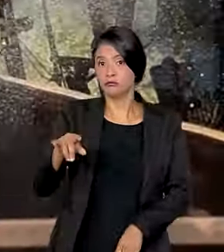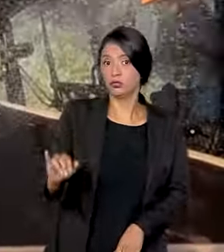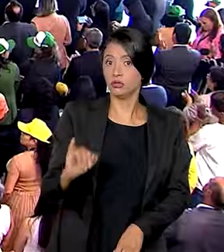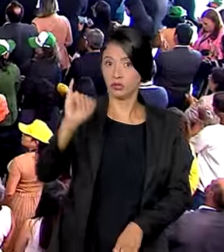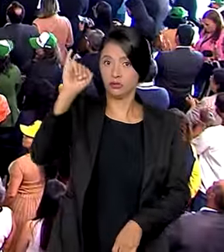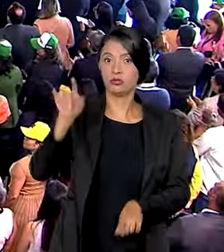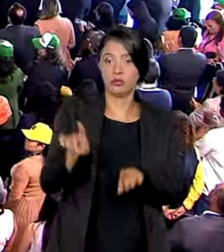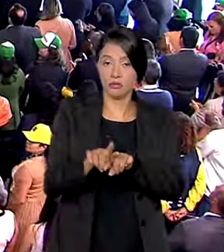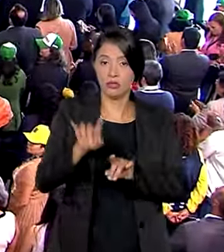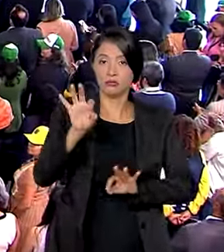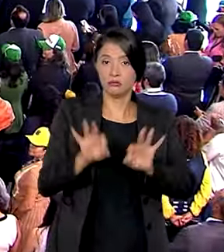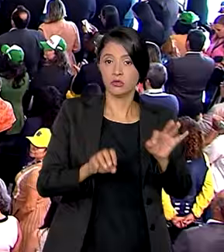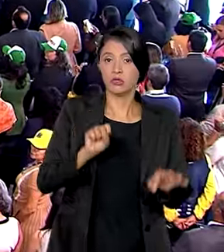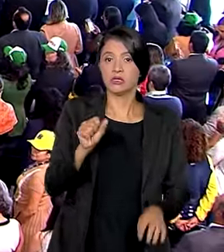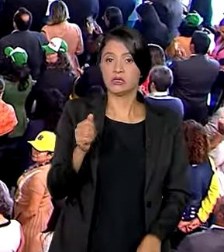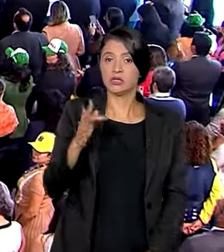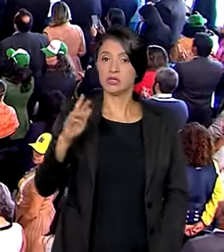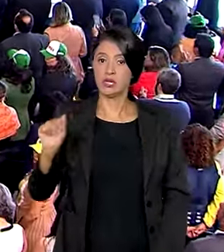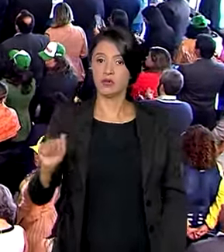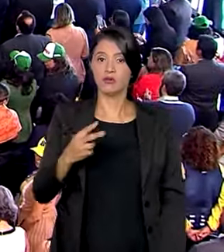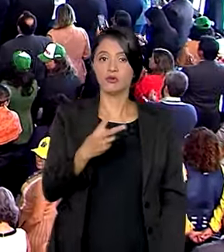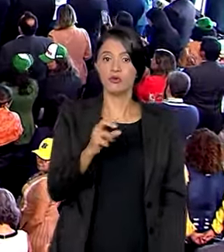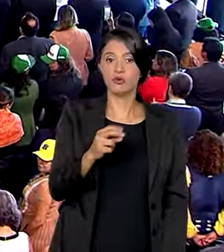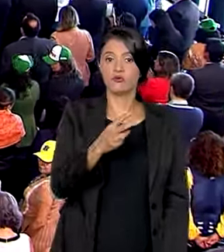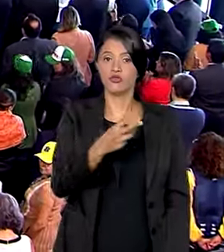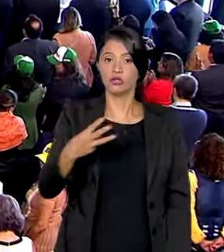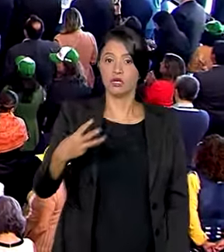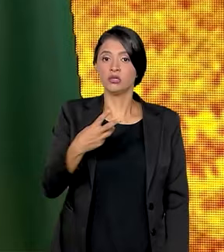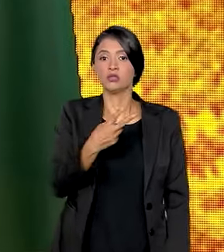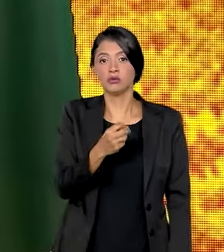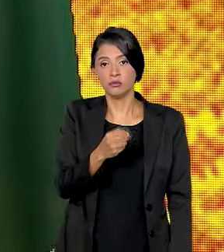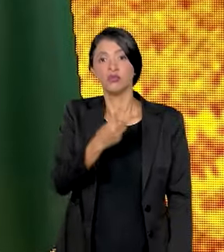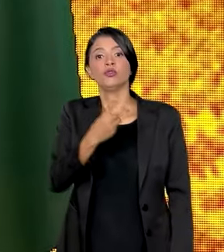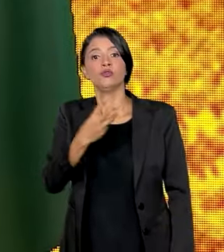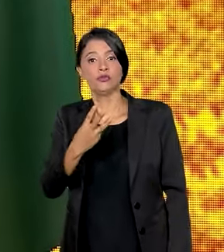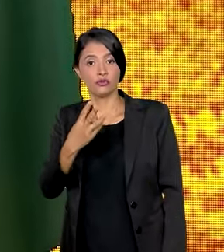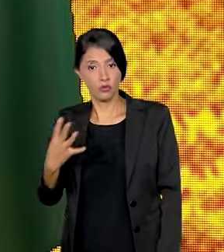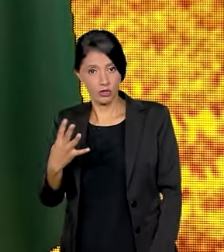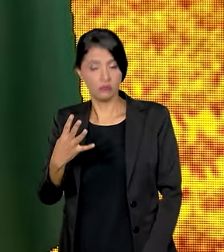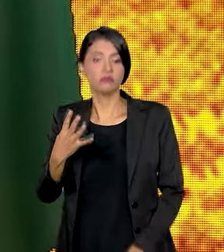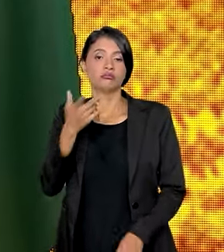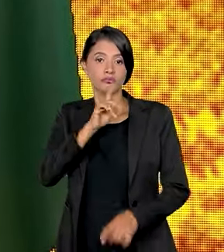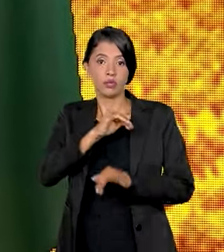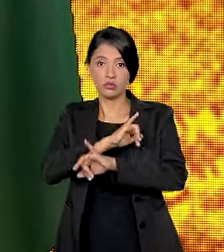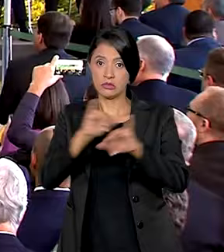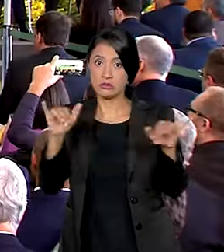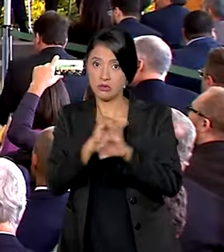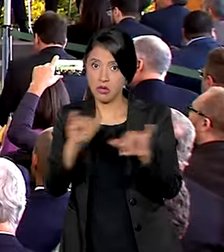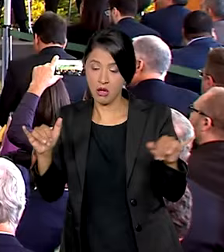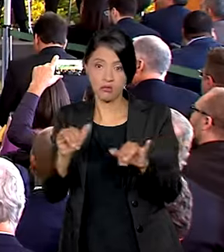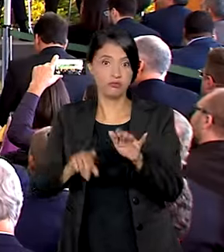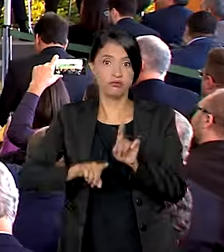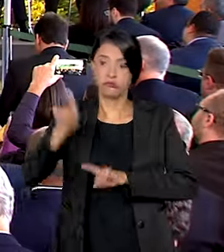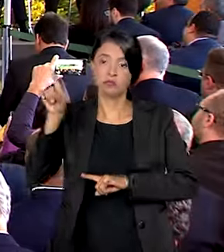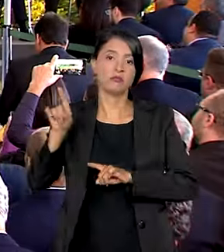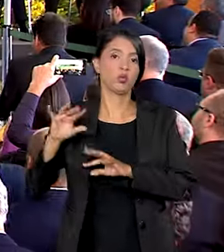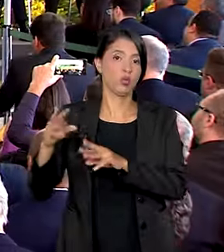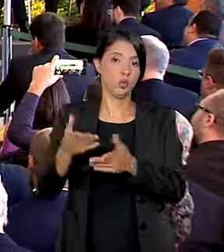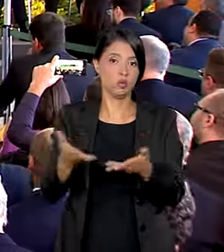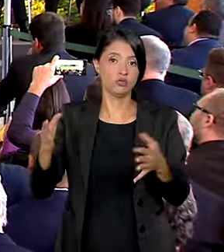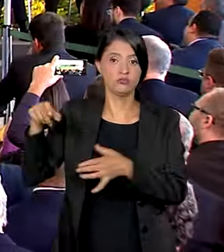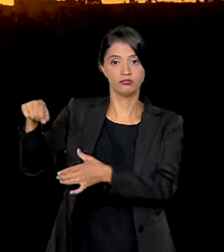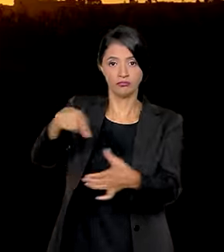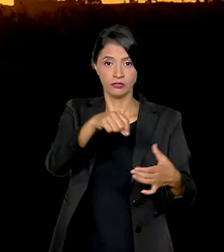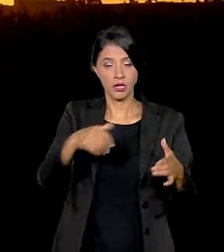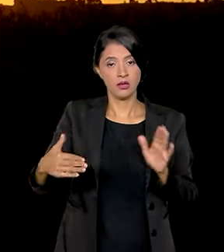processo. O Plano Safra 2023-2024 foi anunciado com valor recorde para médios e grandes